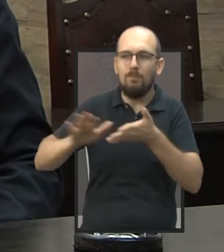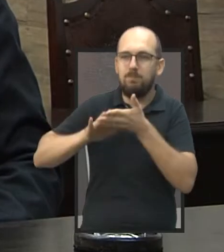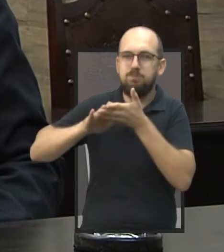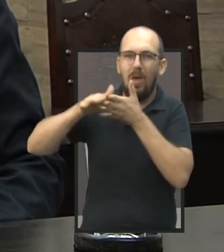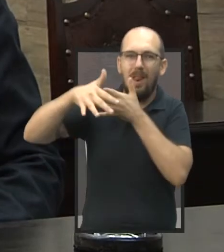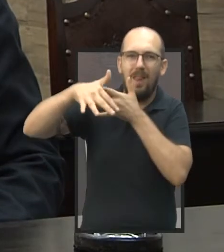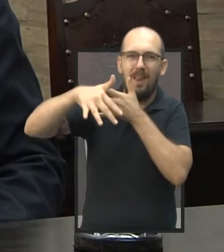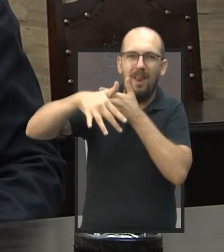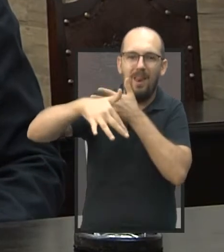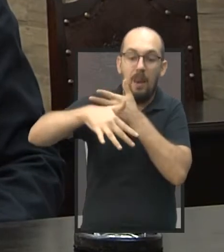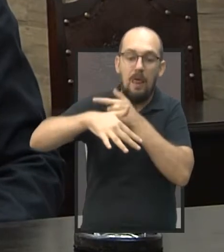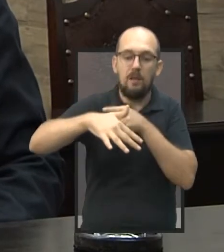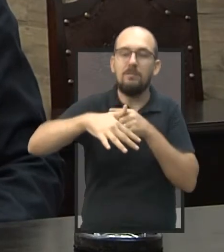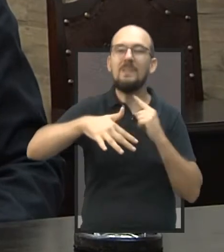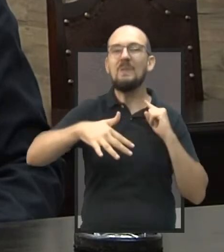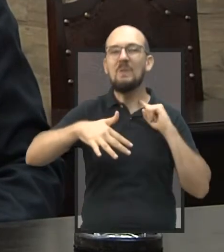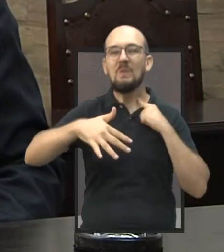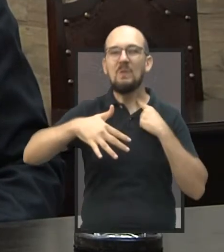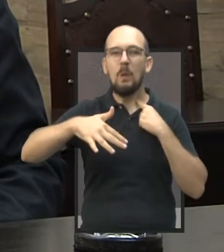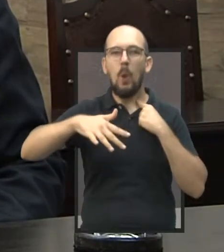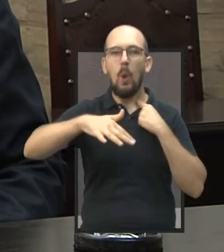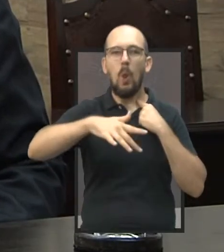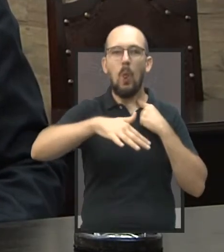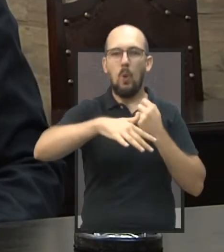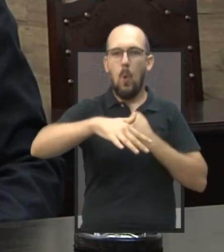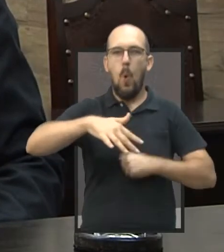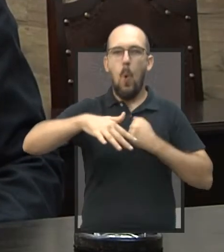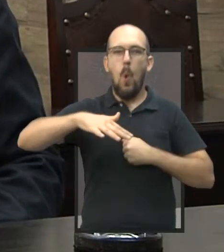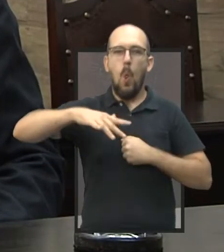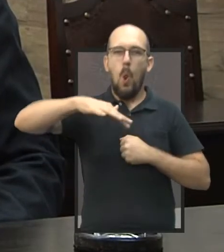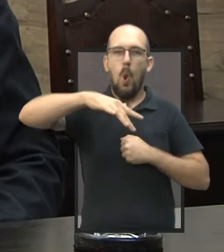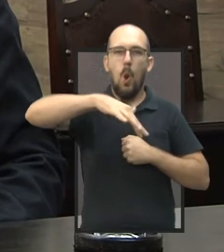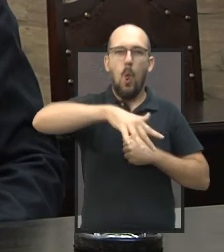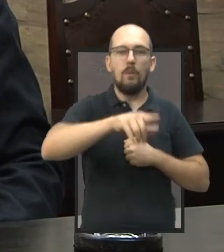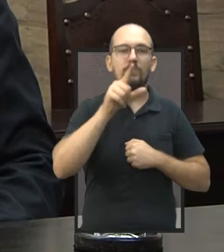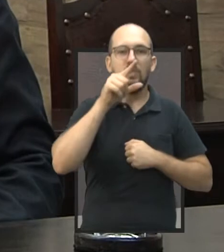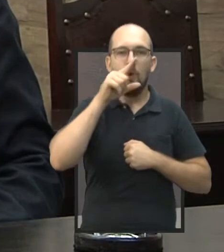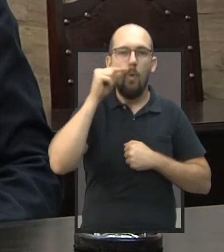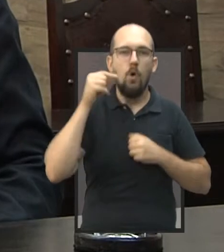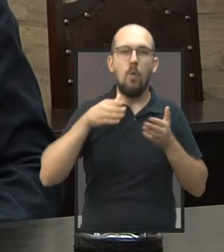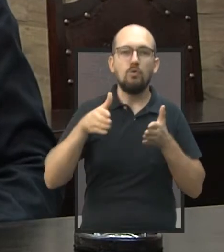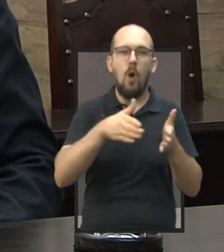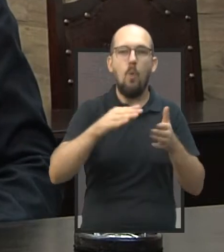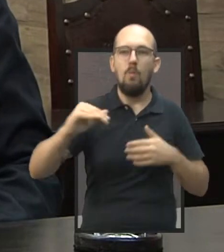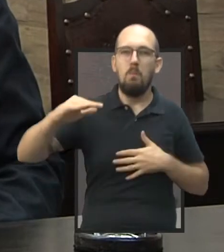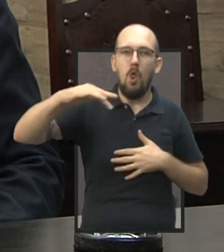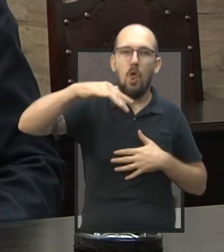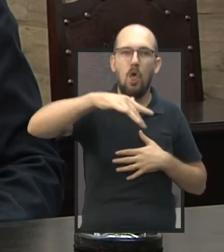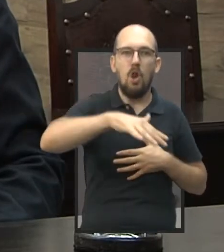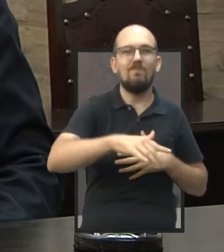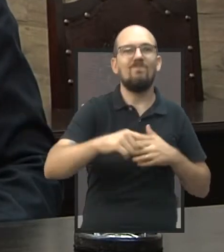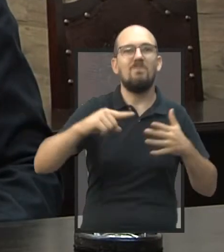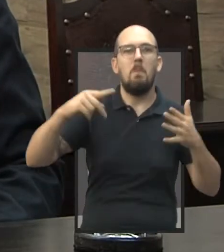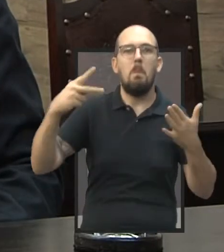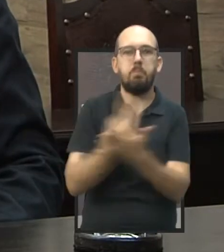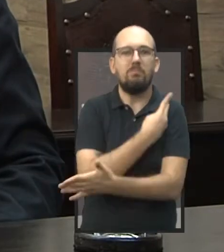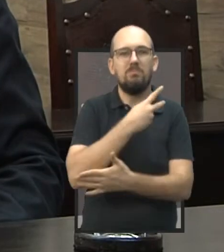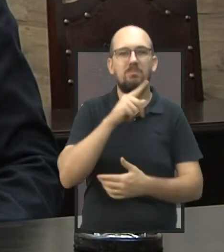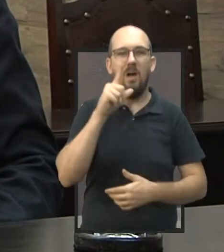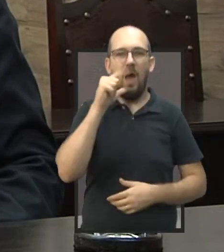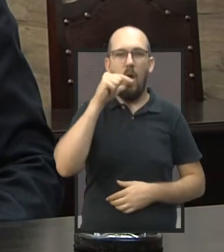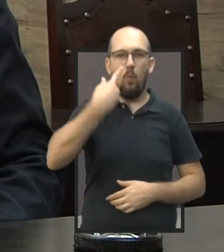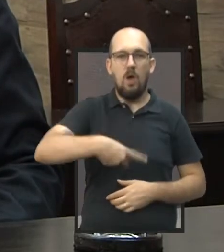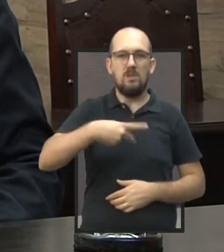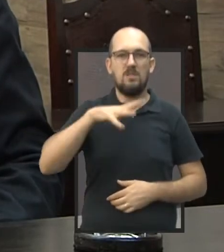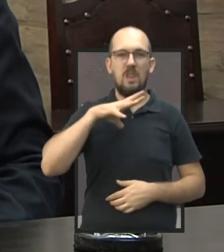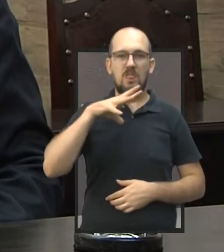talude e já vai direto para o Rio Jaú, é caminho, é do lado do Rio Jaú ali e aí traria impacto direto aqui numa cidade. Essa que foi a minha